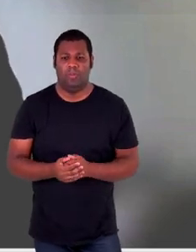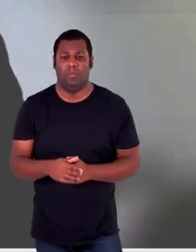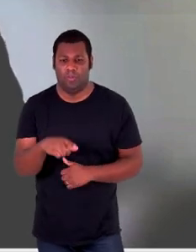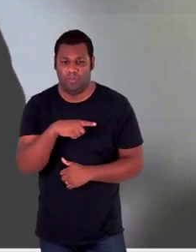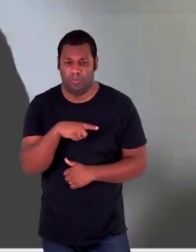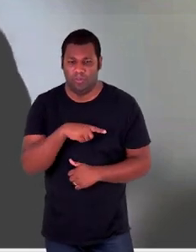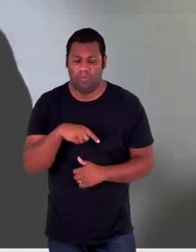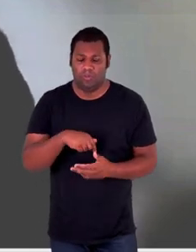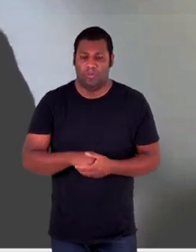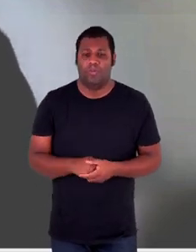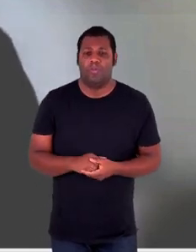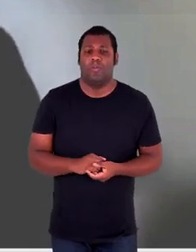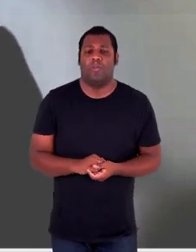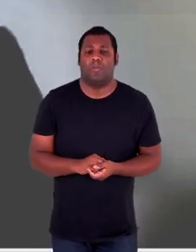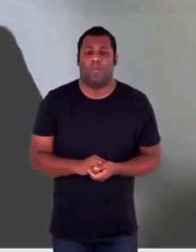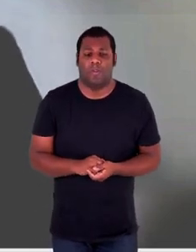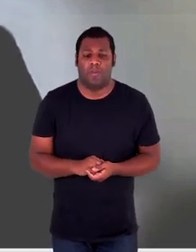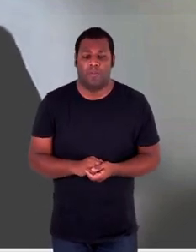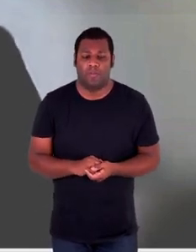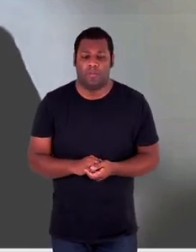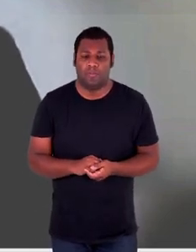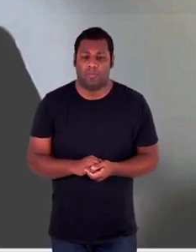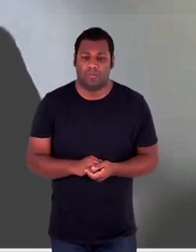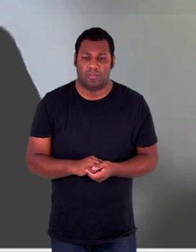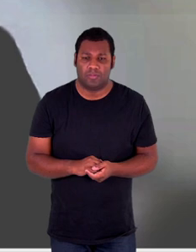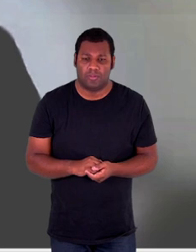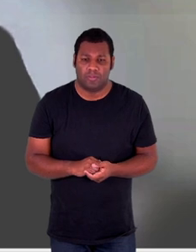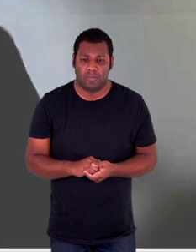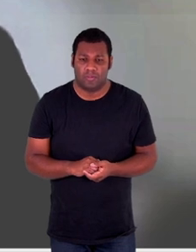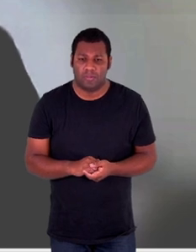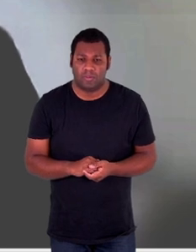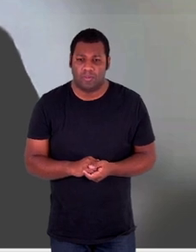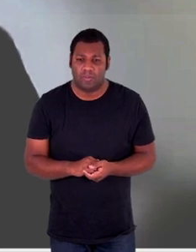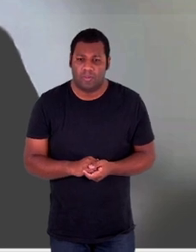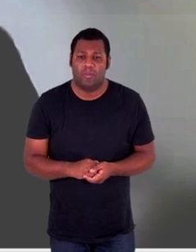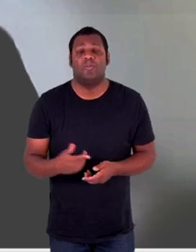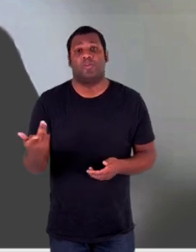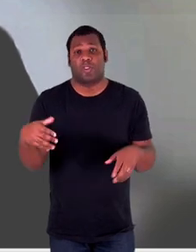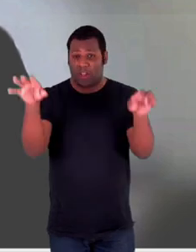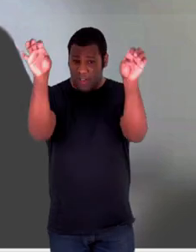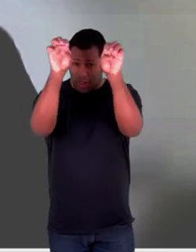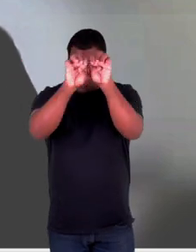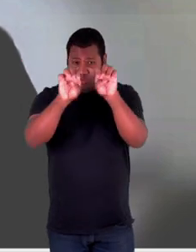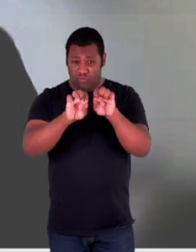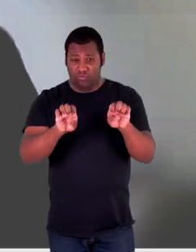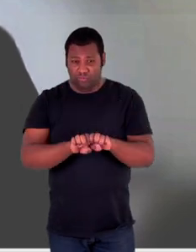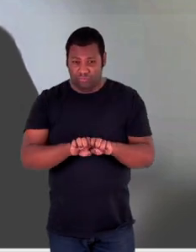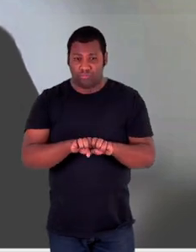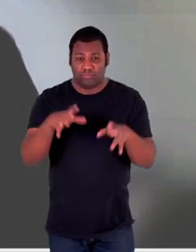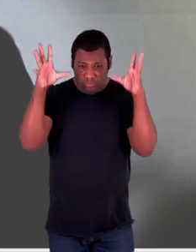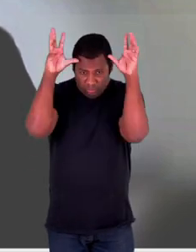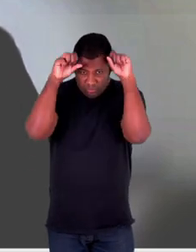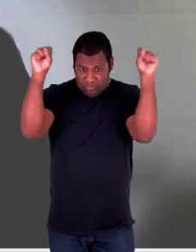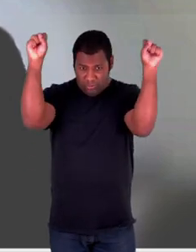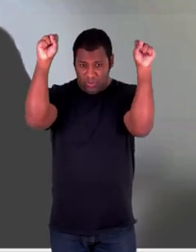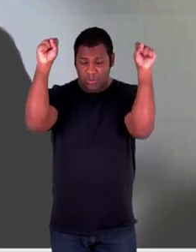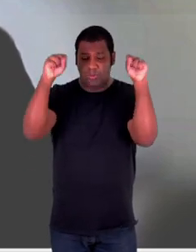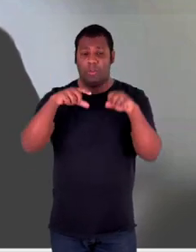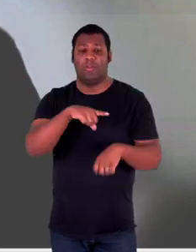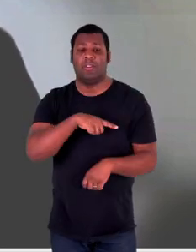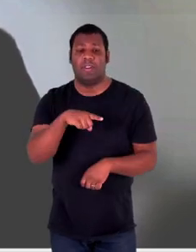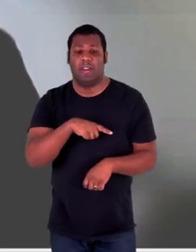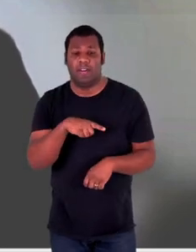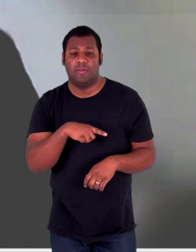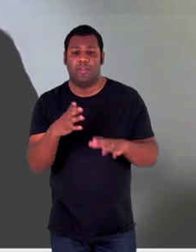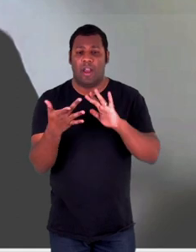nessa percepção. Ainda, me parece que essa utilização das estruturas dos tribunais pode ser intermediada